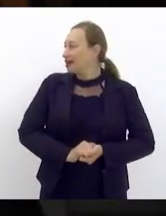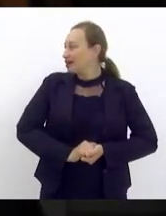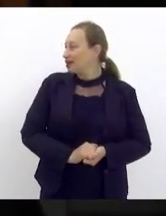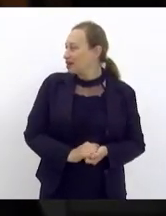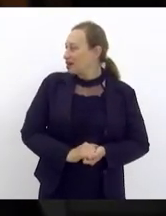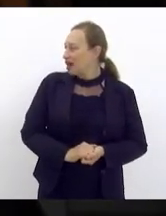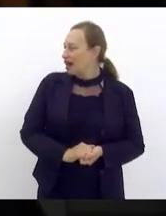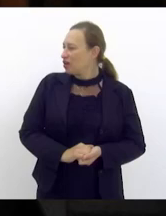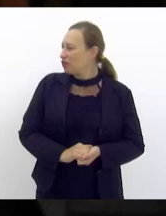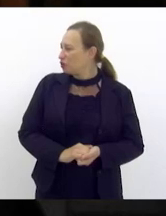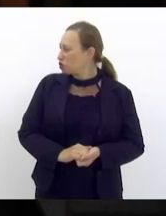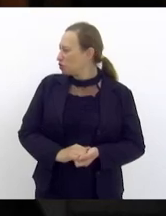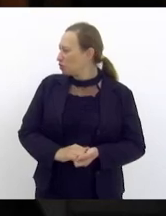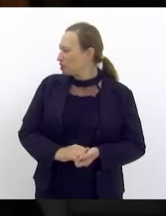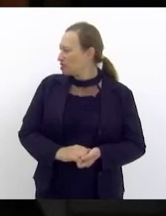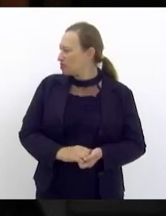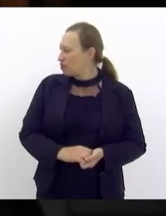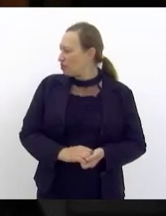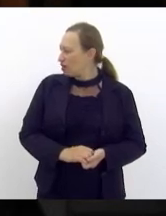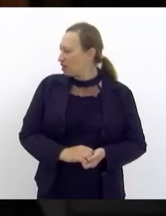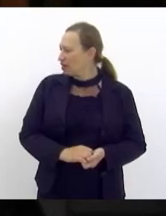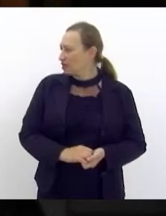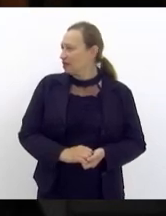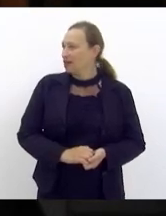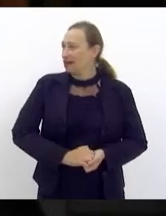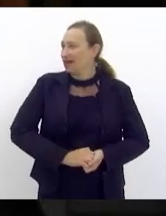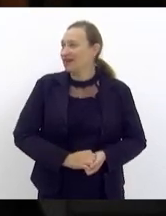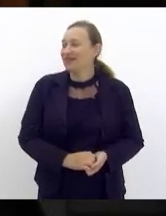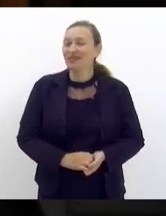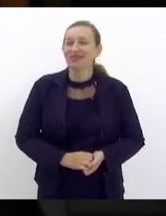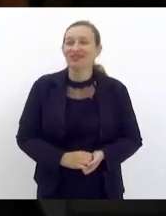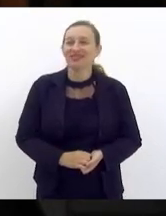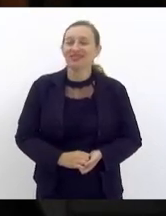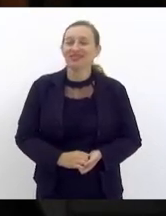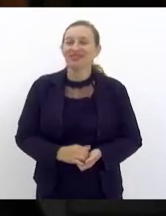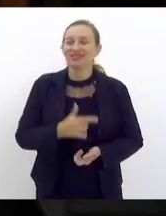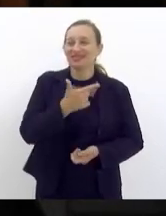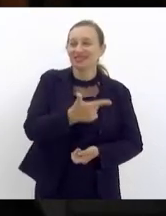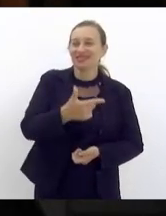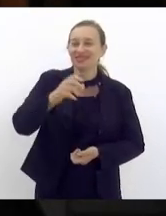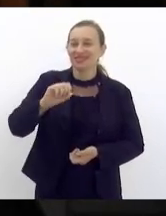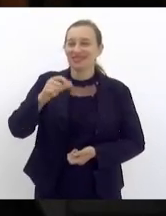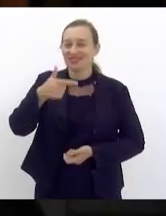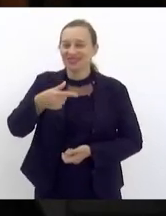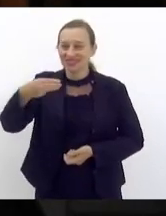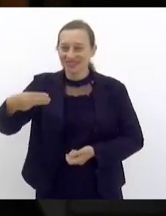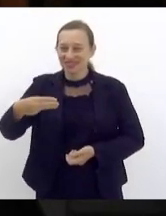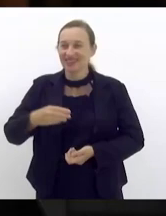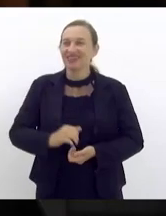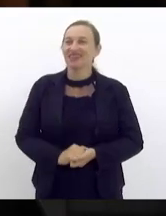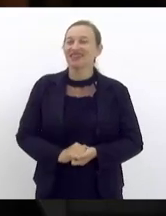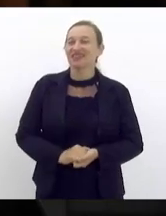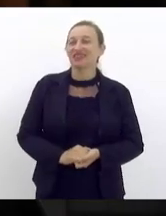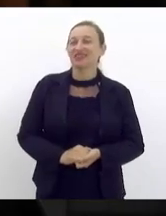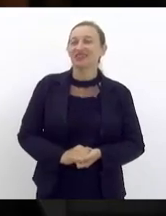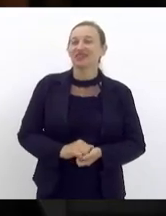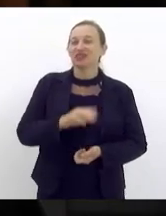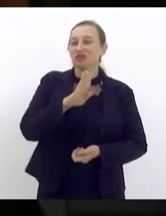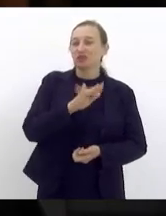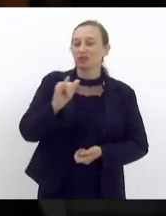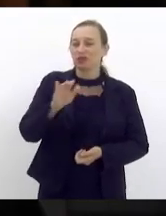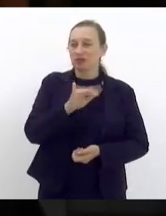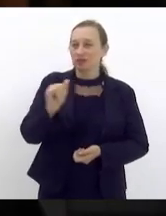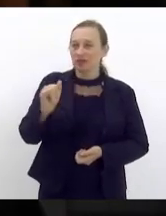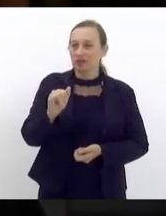recentemente para 2023 a previsão do PIB de